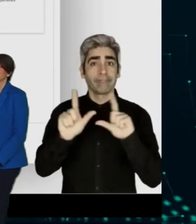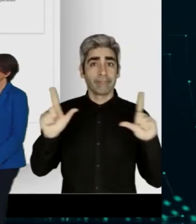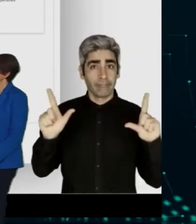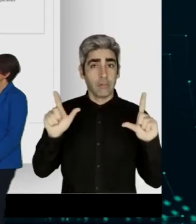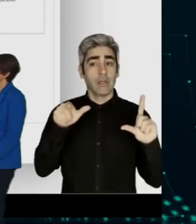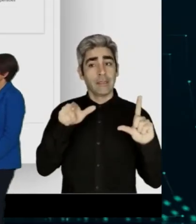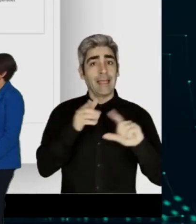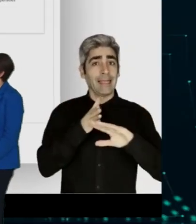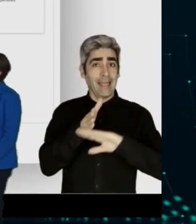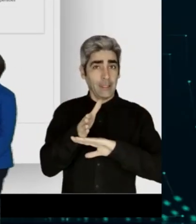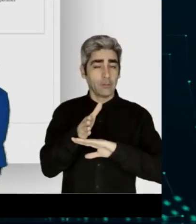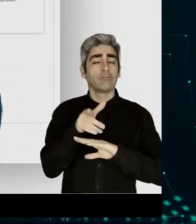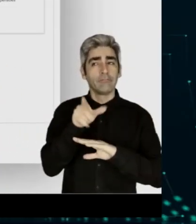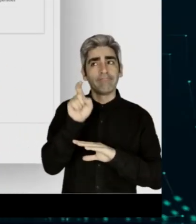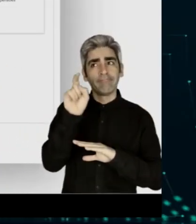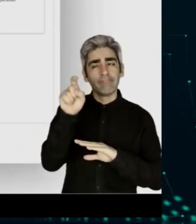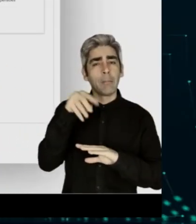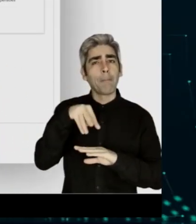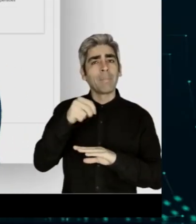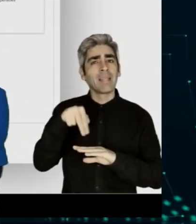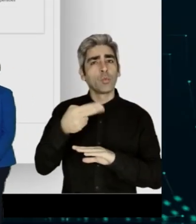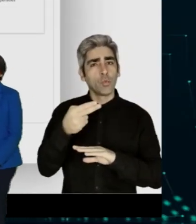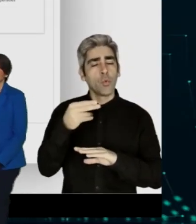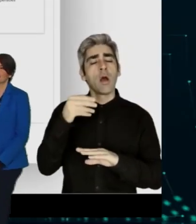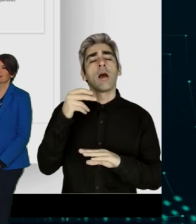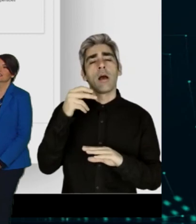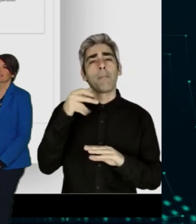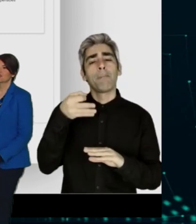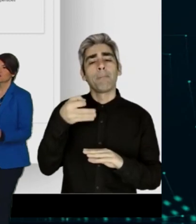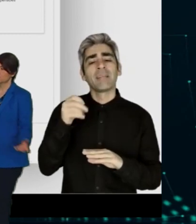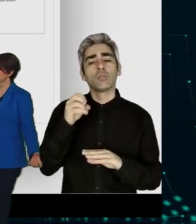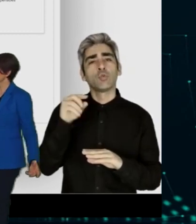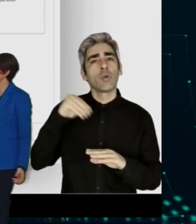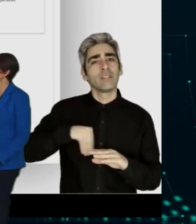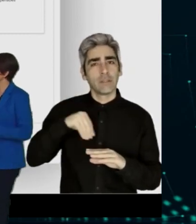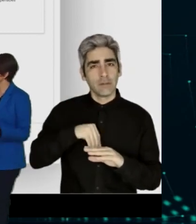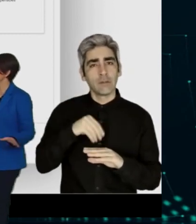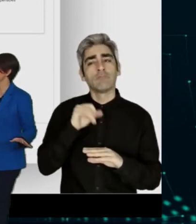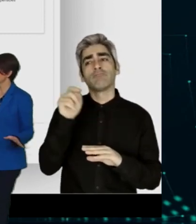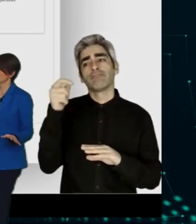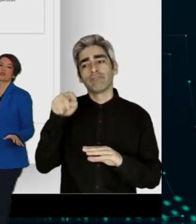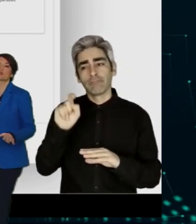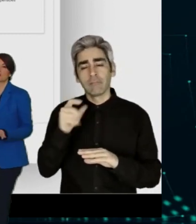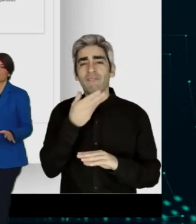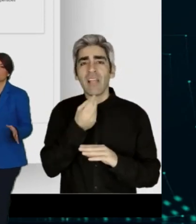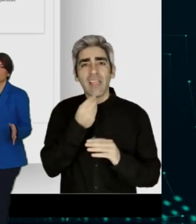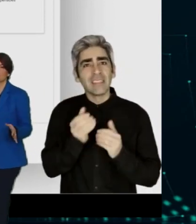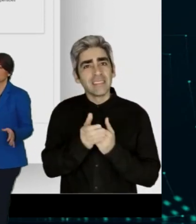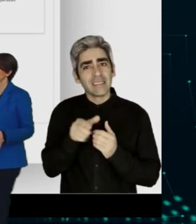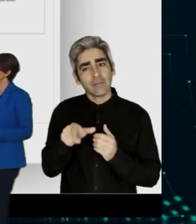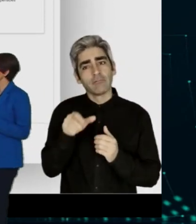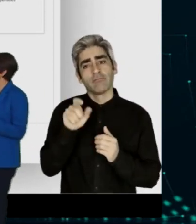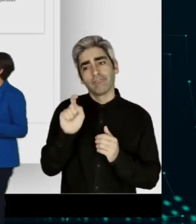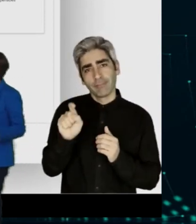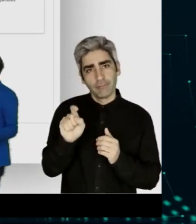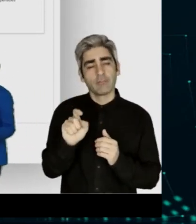Quer levantar um bocadinho do véu? Bem, o nosso objetivo é alargar este novo paradigma a todas as prestações da segurança social